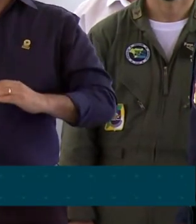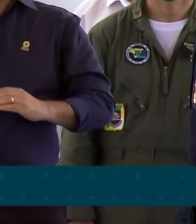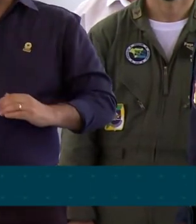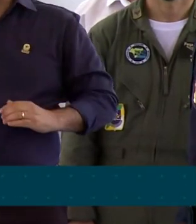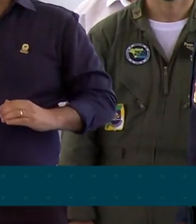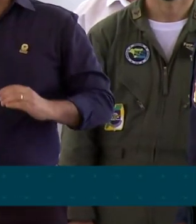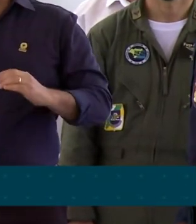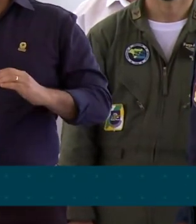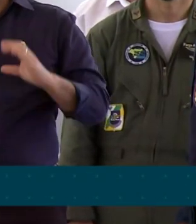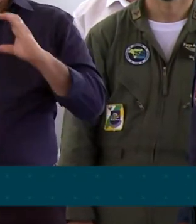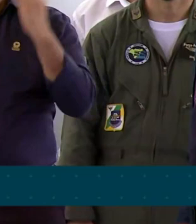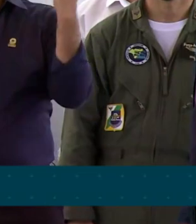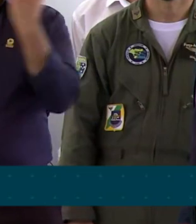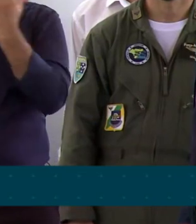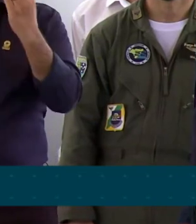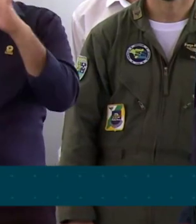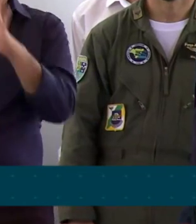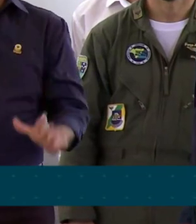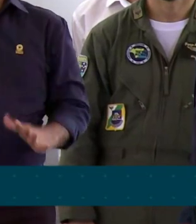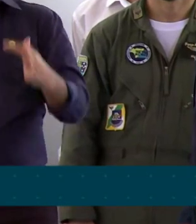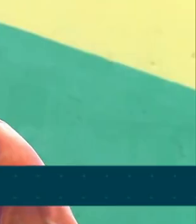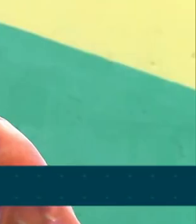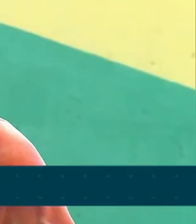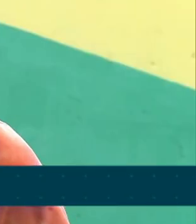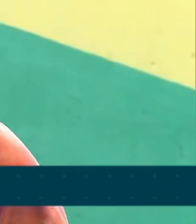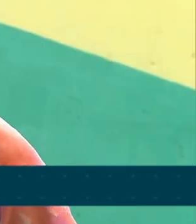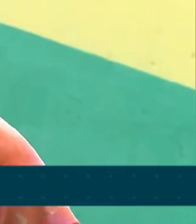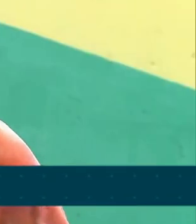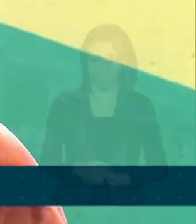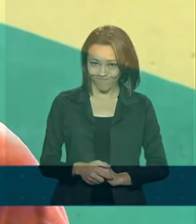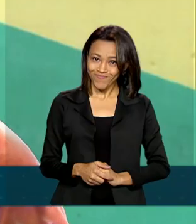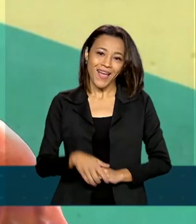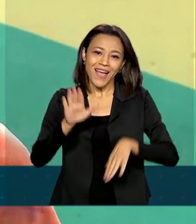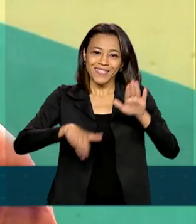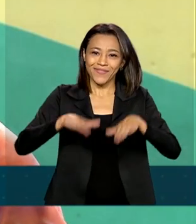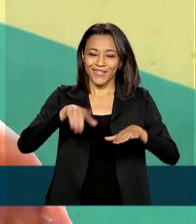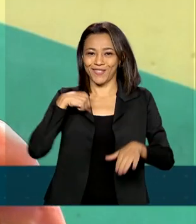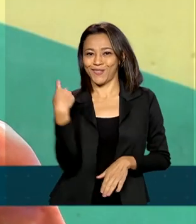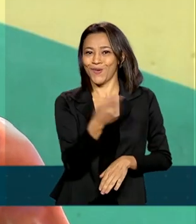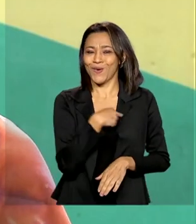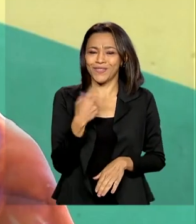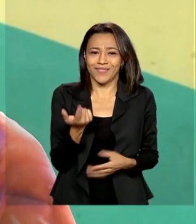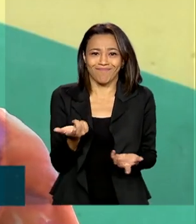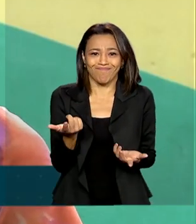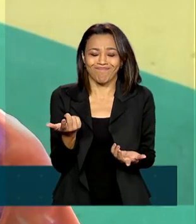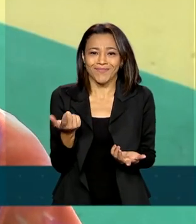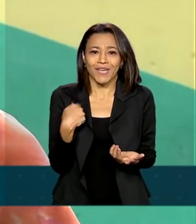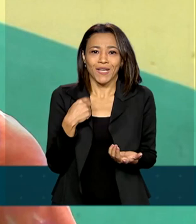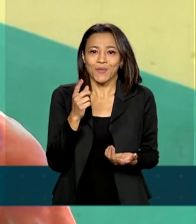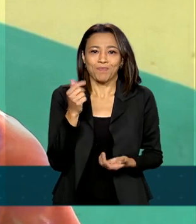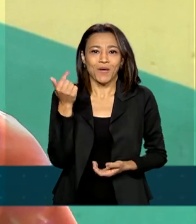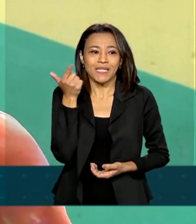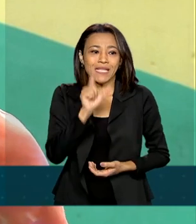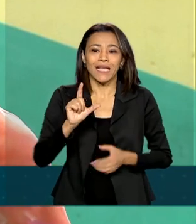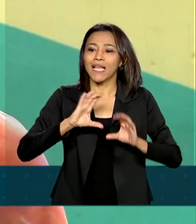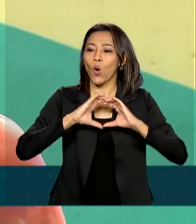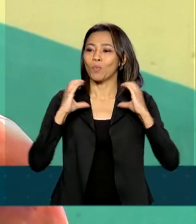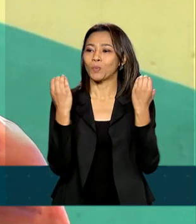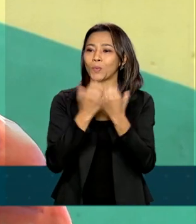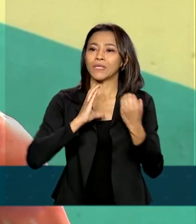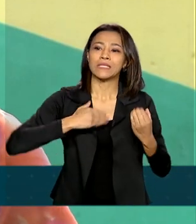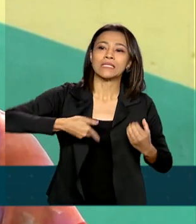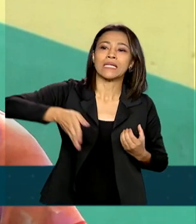E Angélica está conectado com o resto do Brasil. Às vezes a gente está sem condições de sair da nossa comunidade para